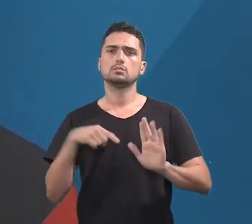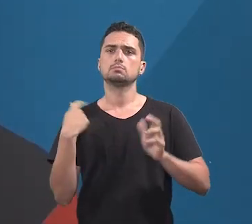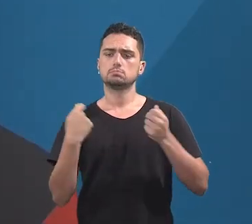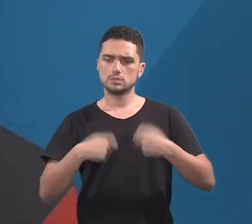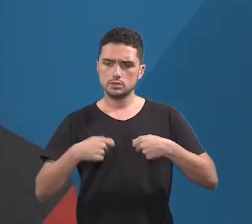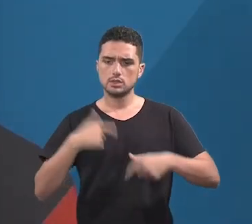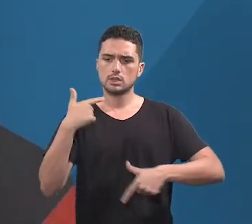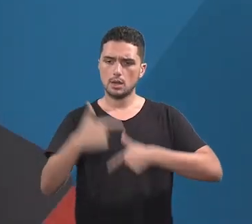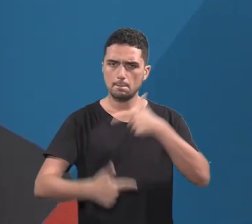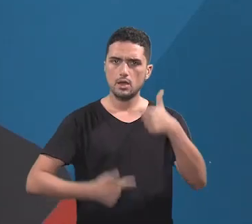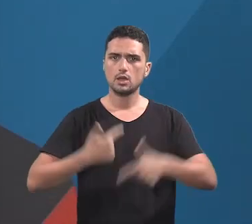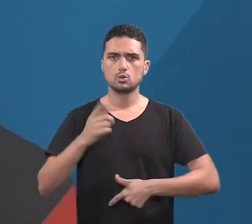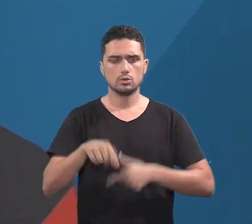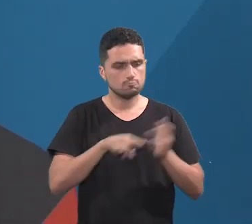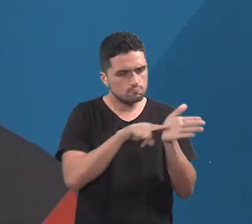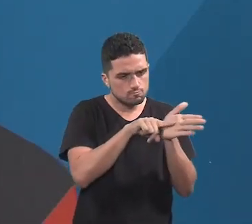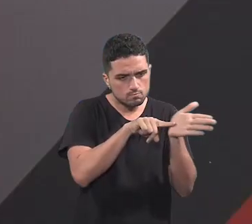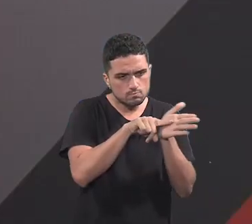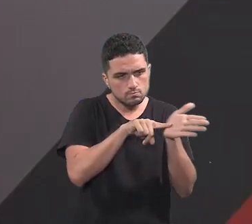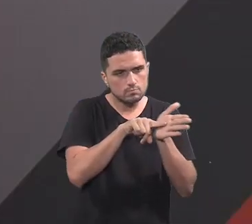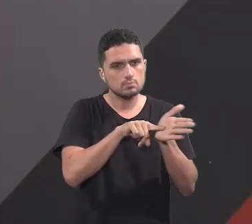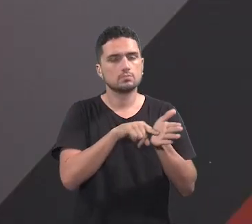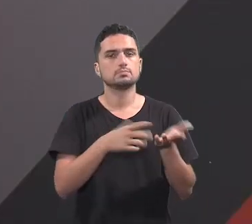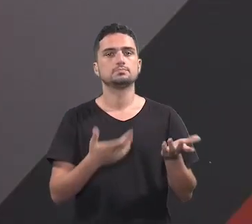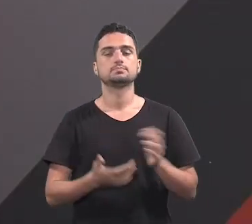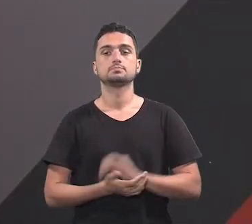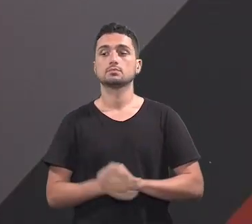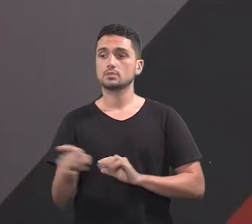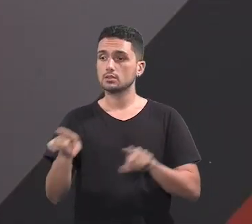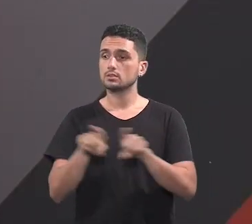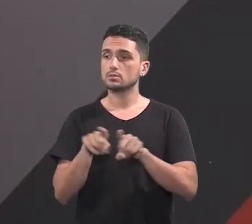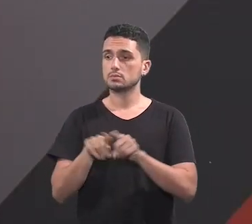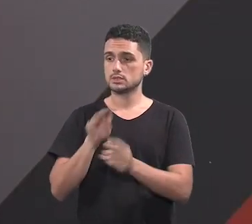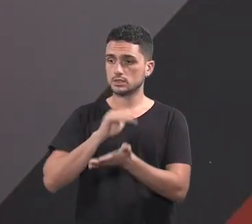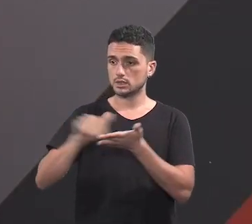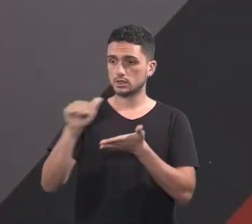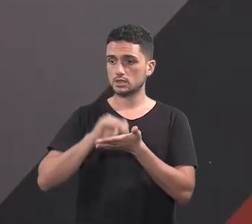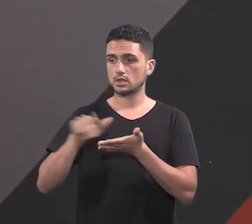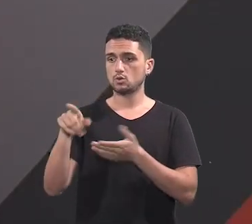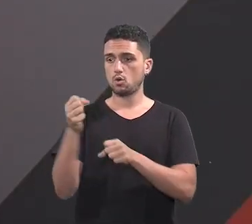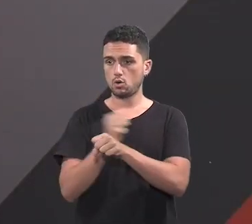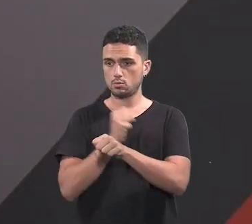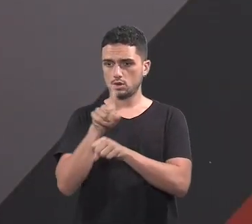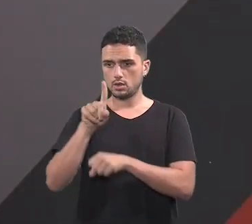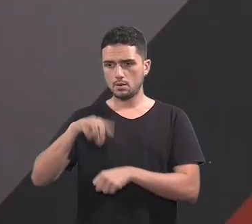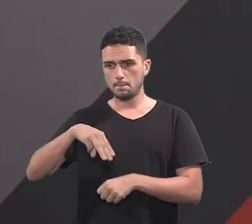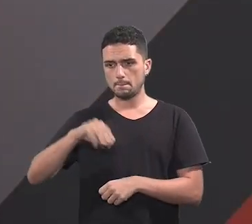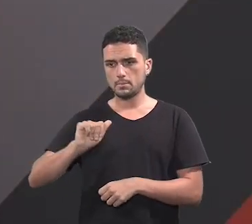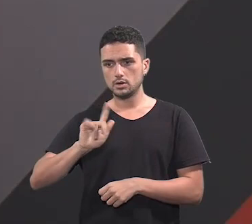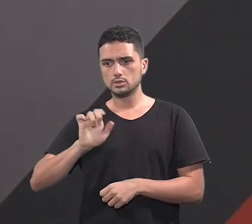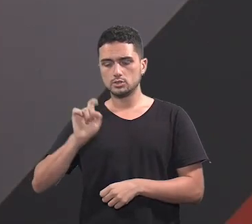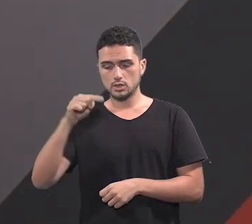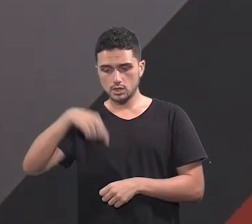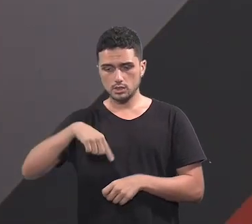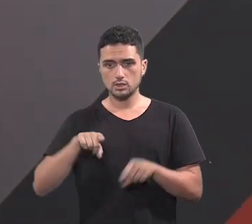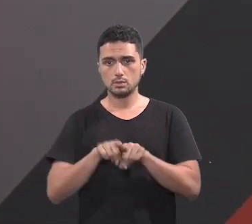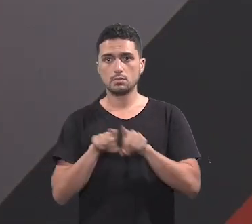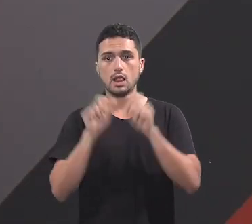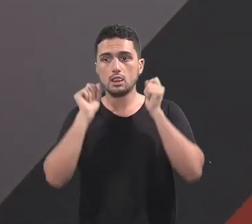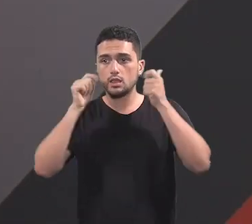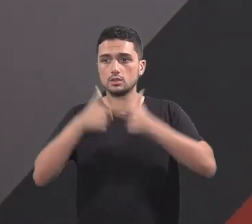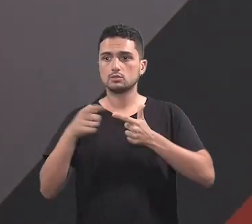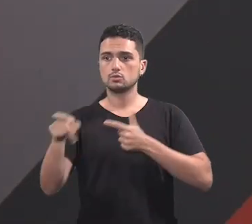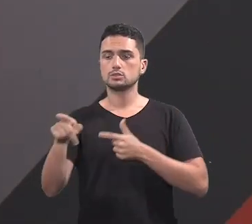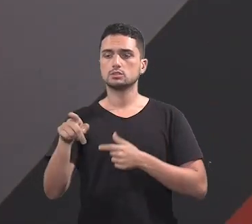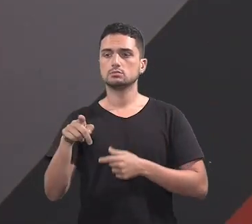precisava fazer o nosso serviço, que era fiscalizar. Deputado, o senhor também foi secretário de obras lá no município de Magé e aqui na Leste o senhor está